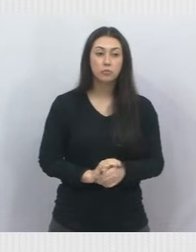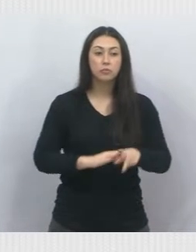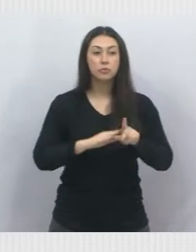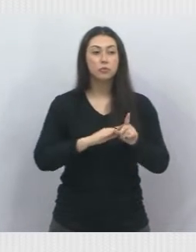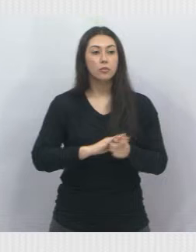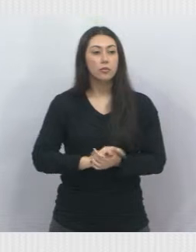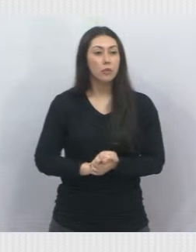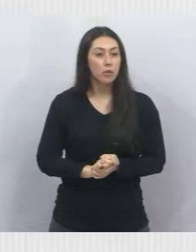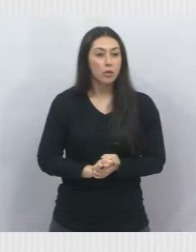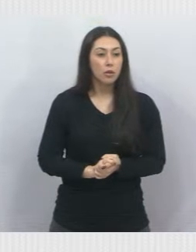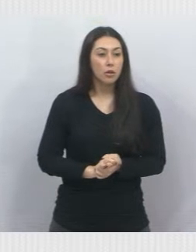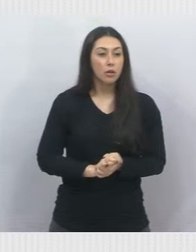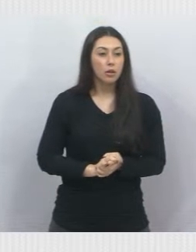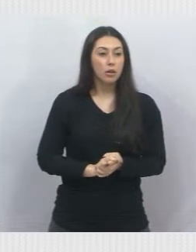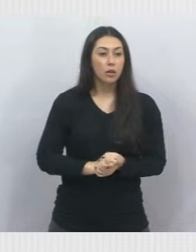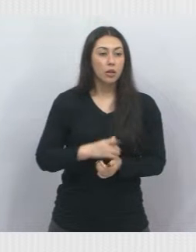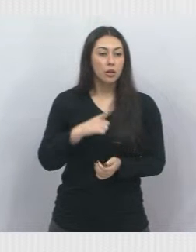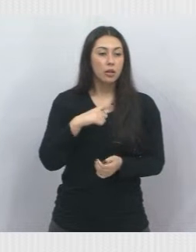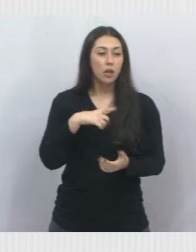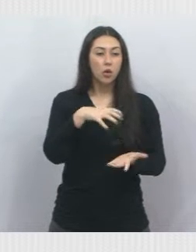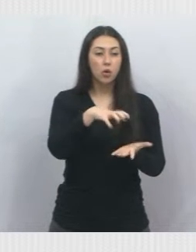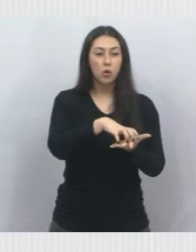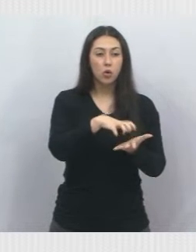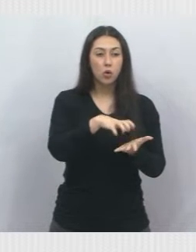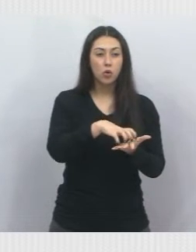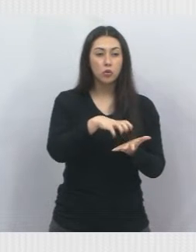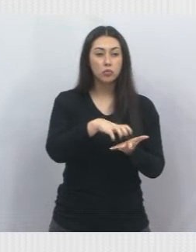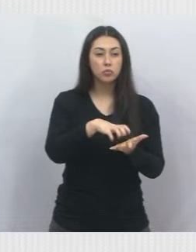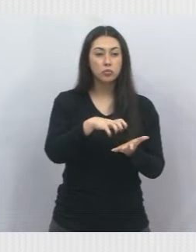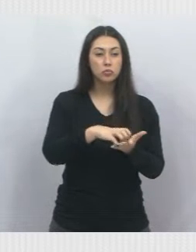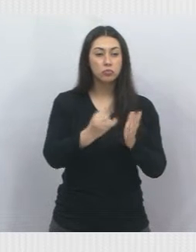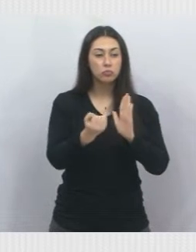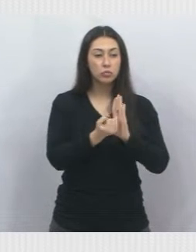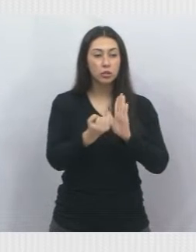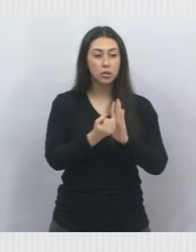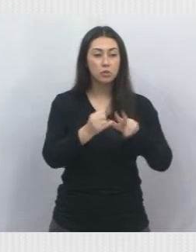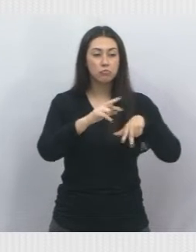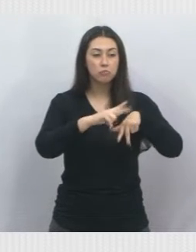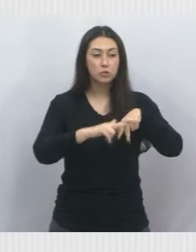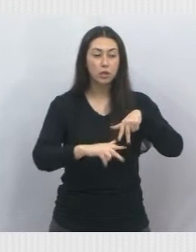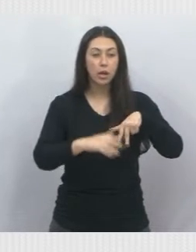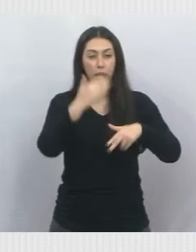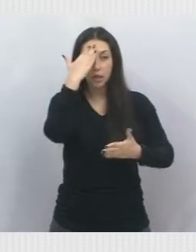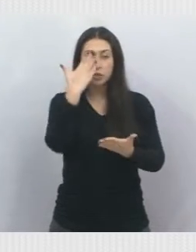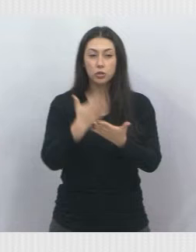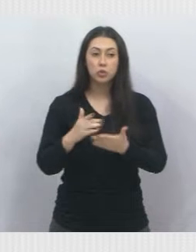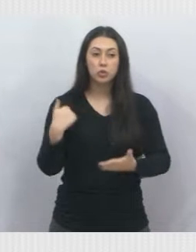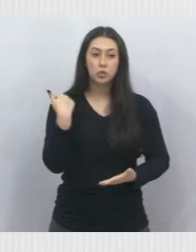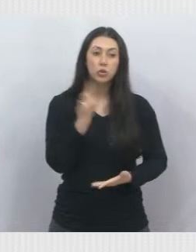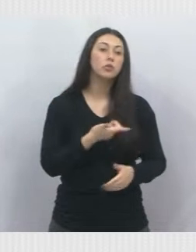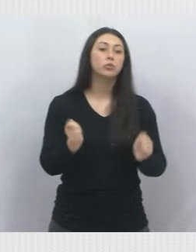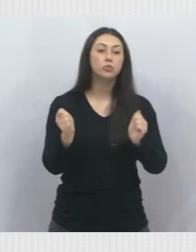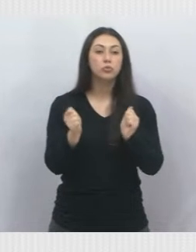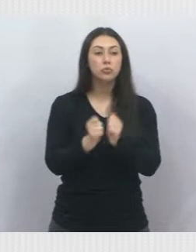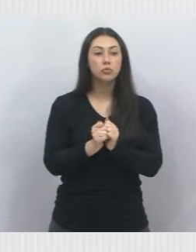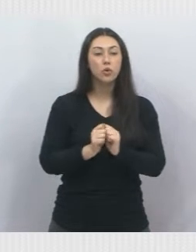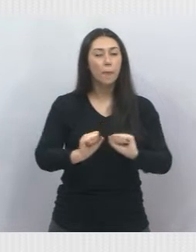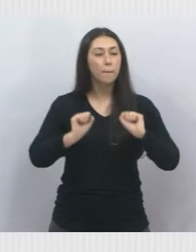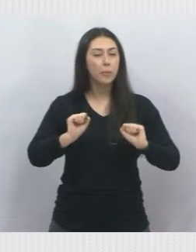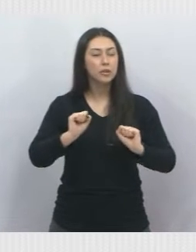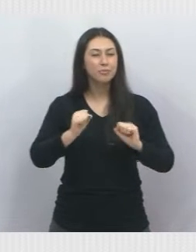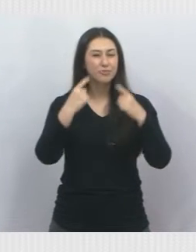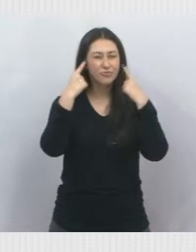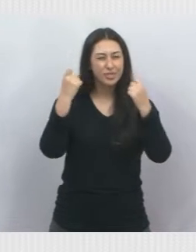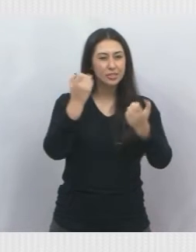Coordenadoria Especial da Diversidade Sexual do Rio de Janeiro. Acredita que juntos somos mais fortes. E que podemos dar um baixo na